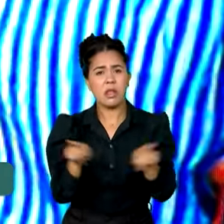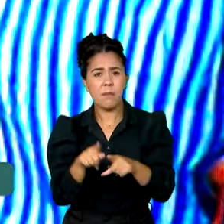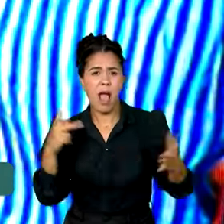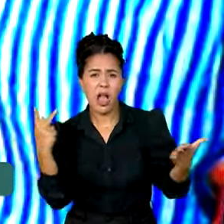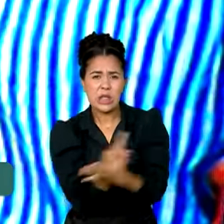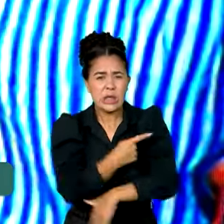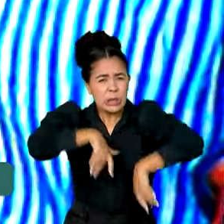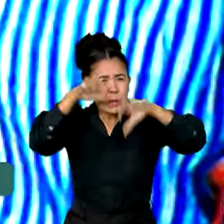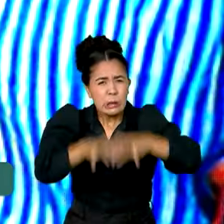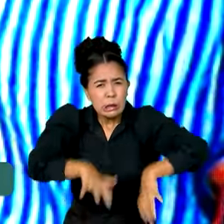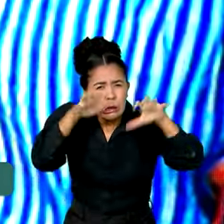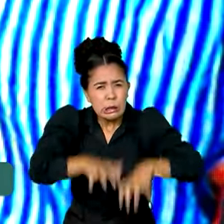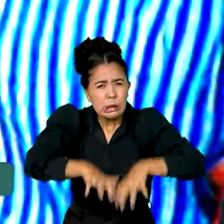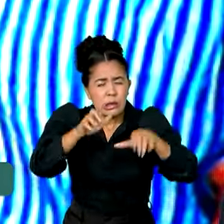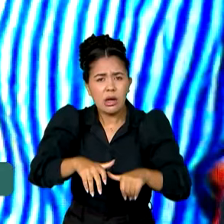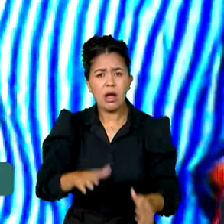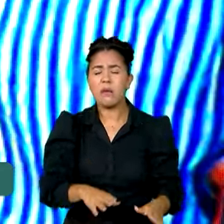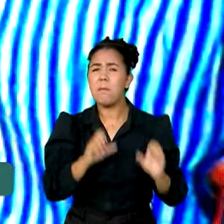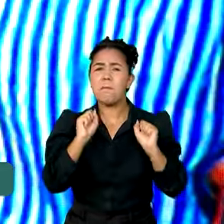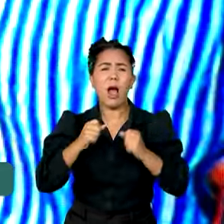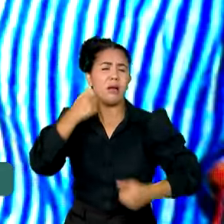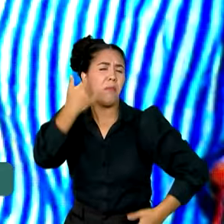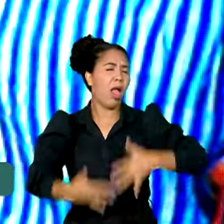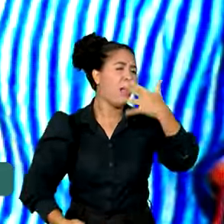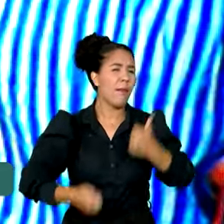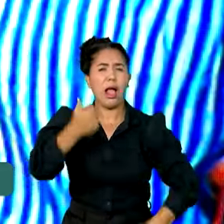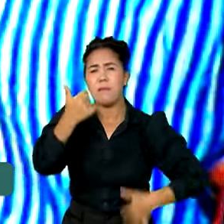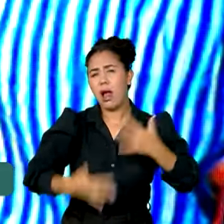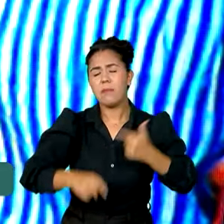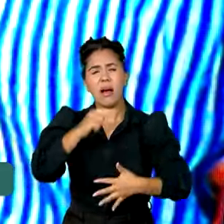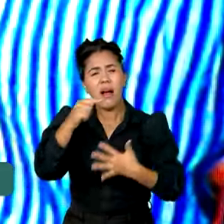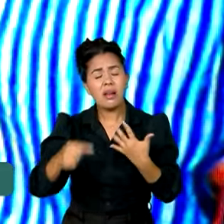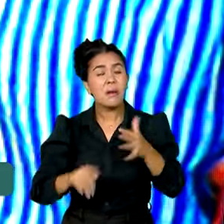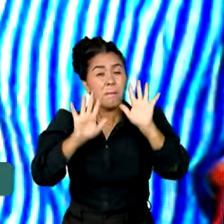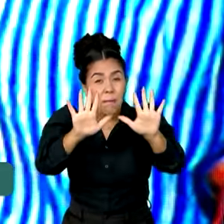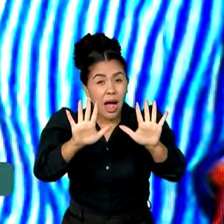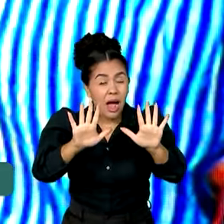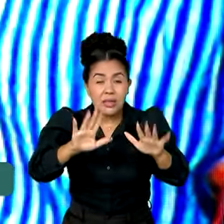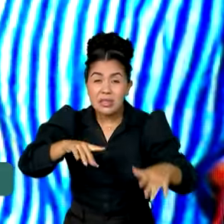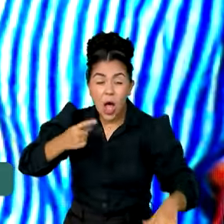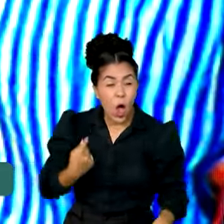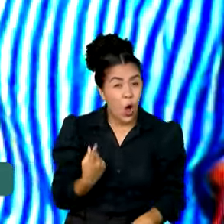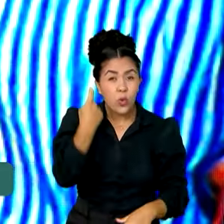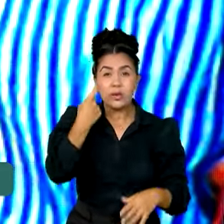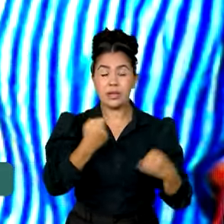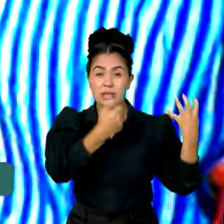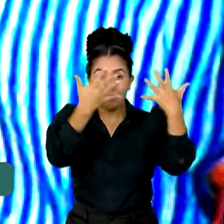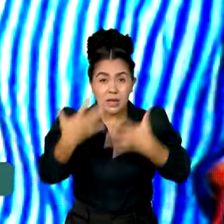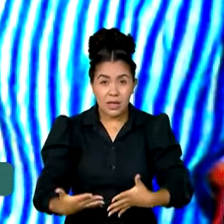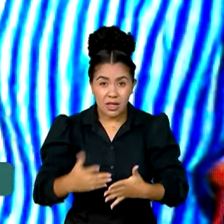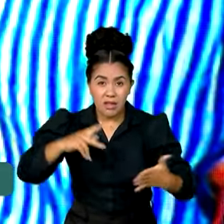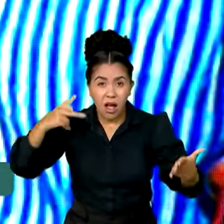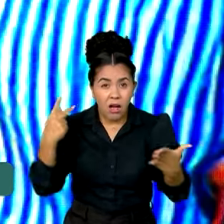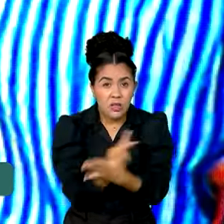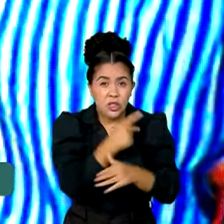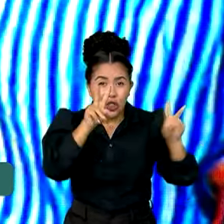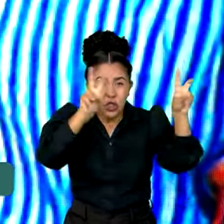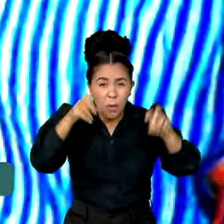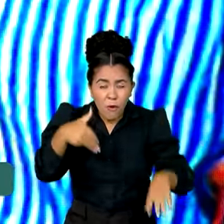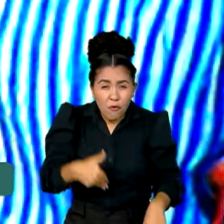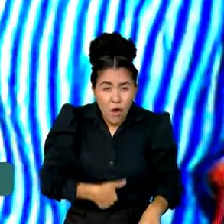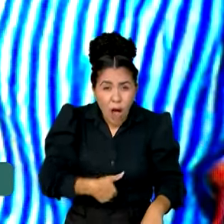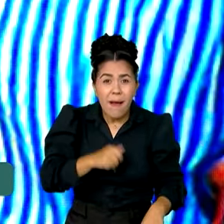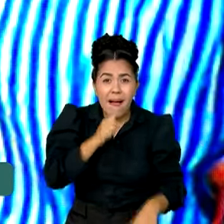a gente pode dizer tudo o que nós quisermos. Mas a verdade é que a única explicação para a existência da fome é